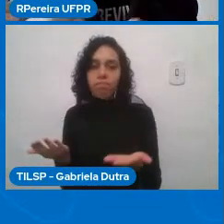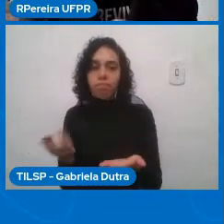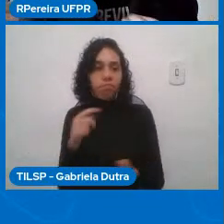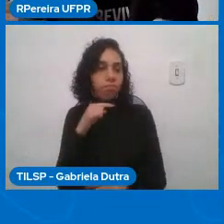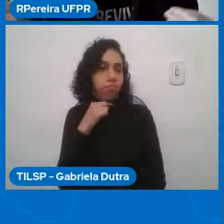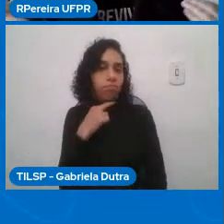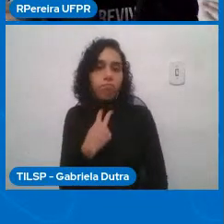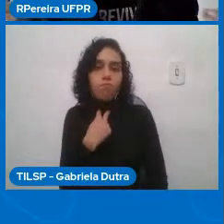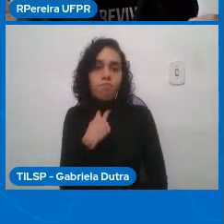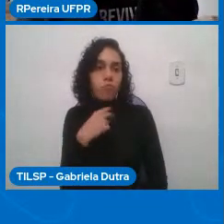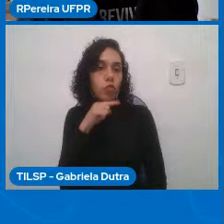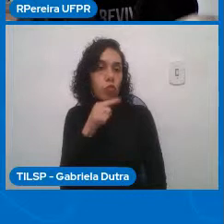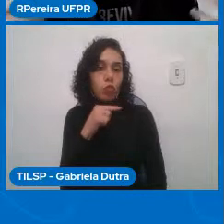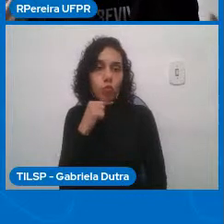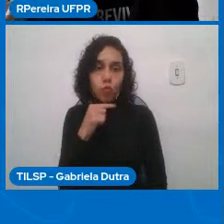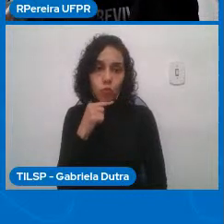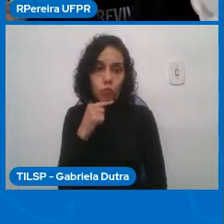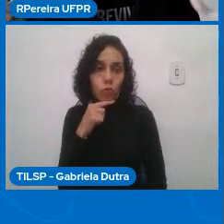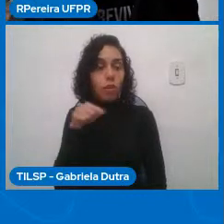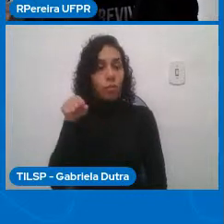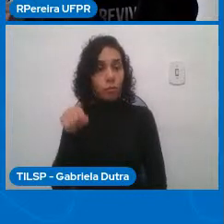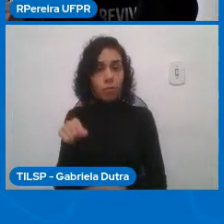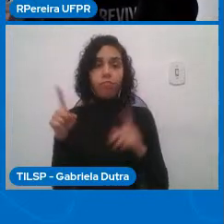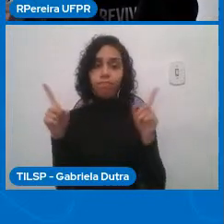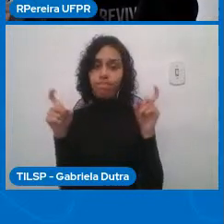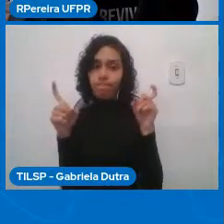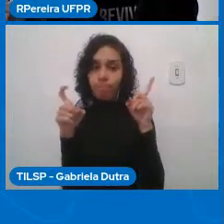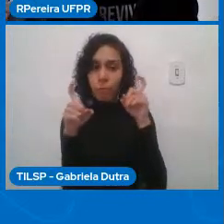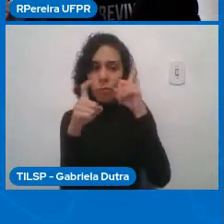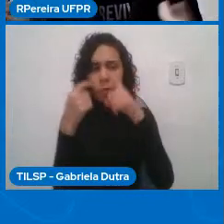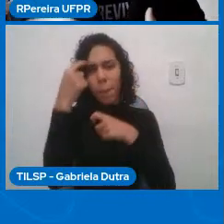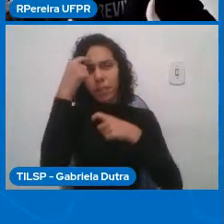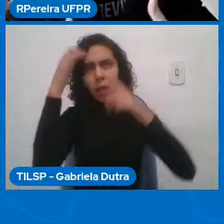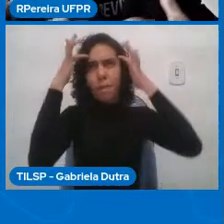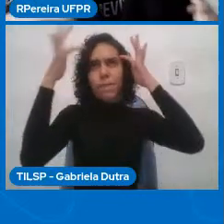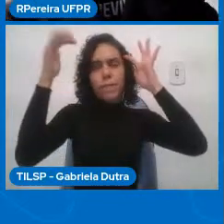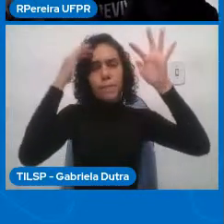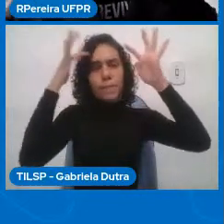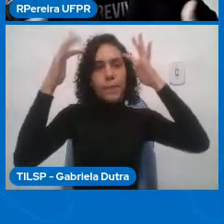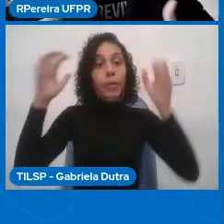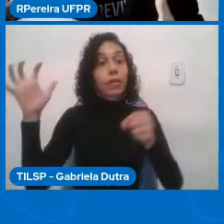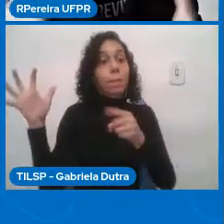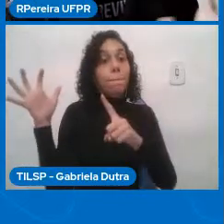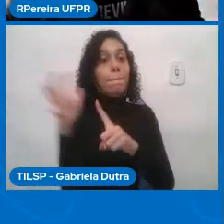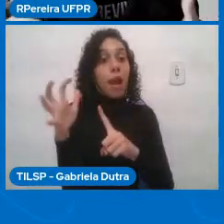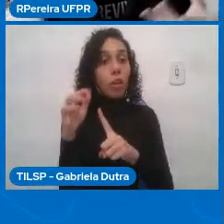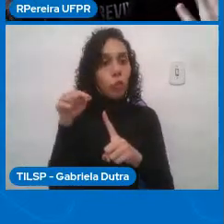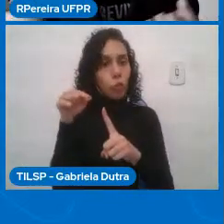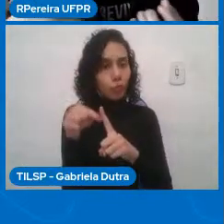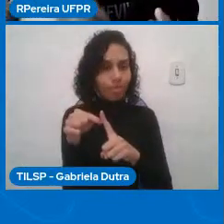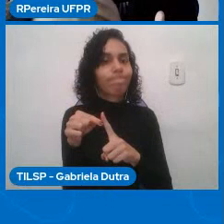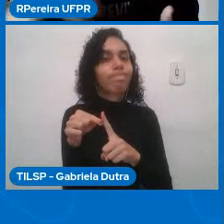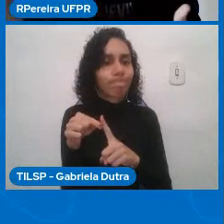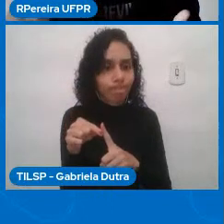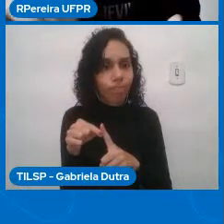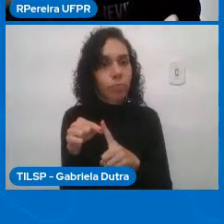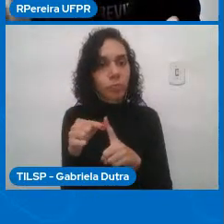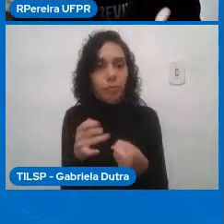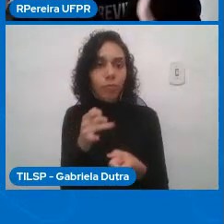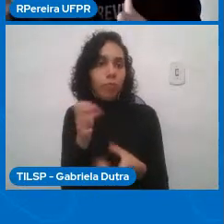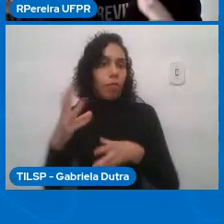os impactos que isso causa, que isso desencadeia em termos de uma estrutura, de uma profissão